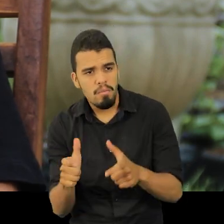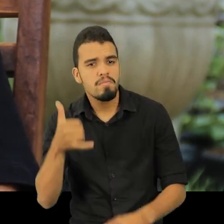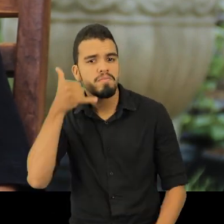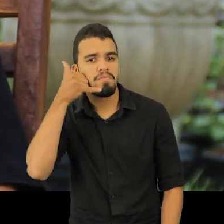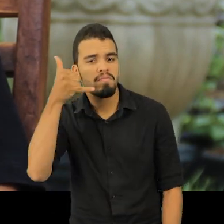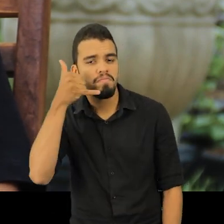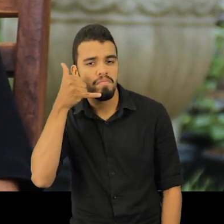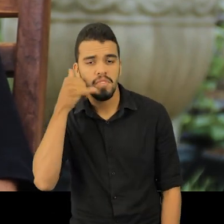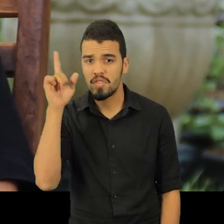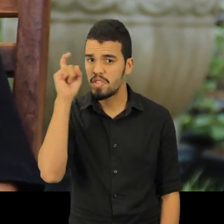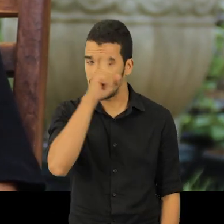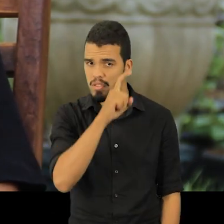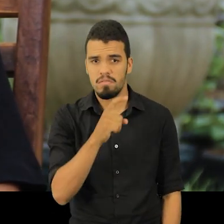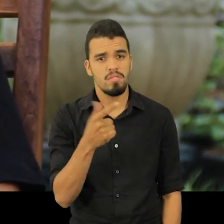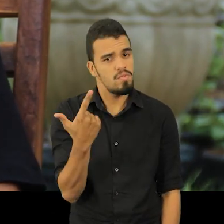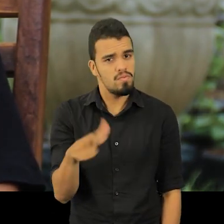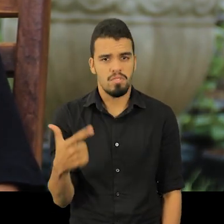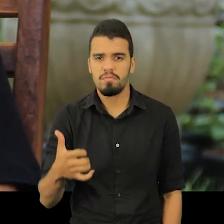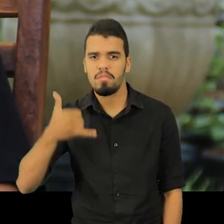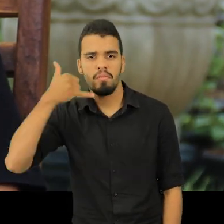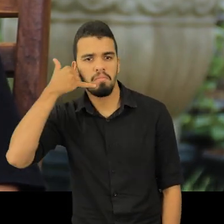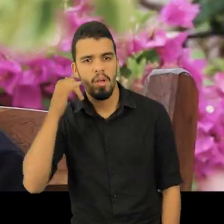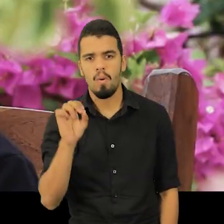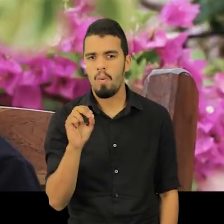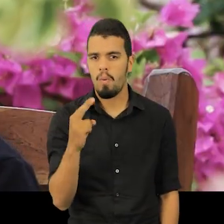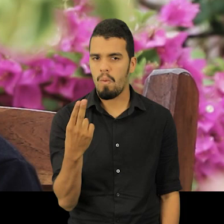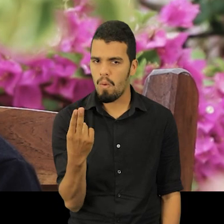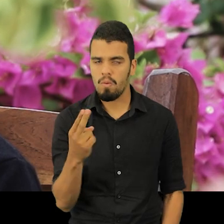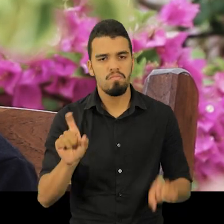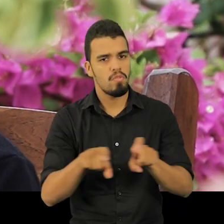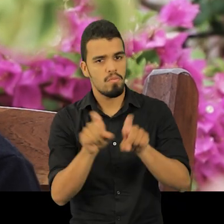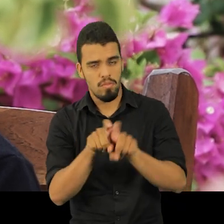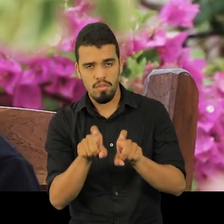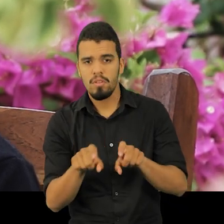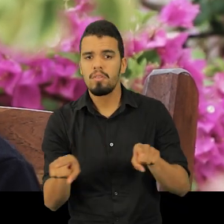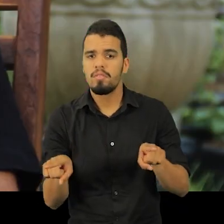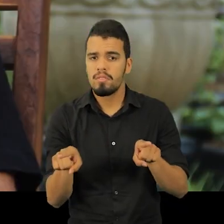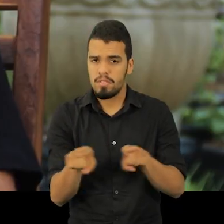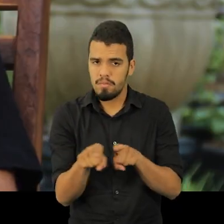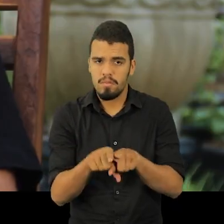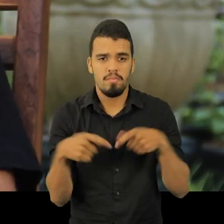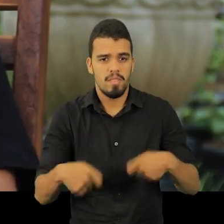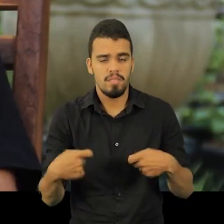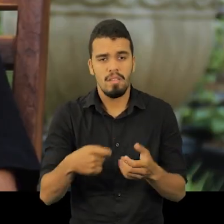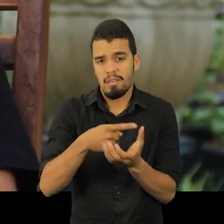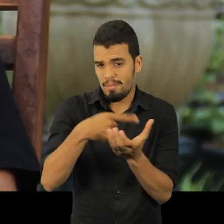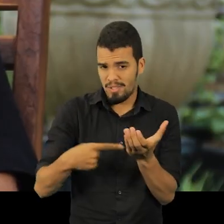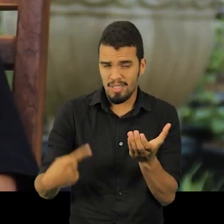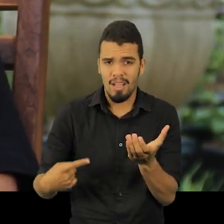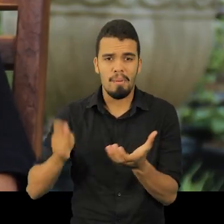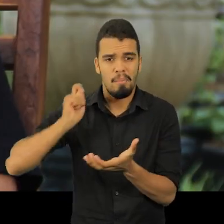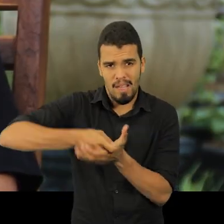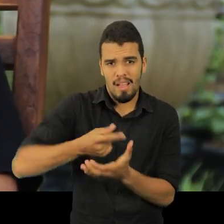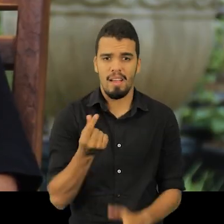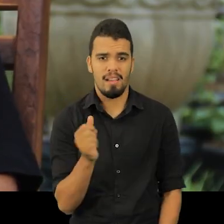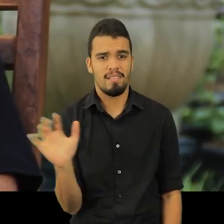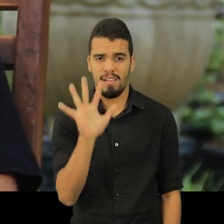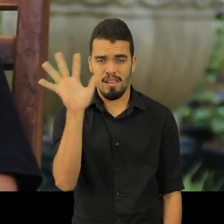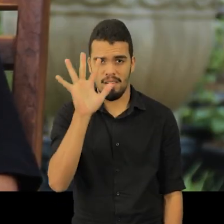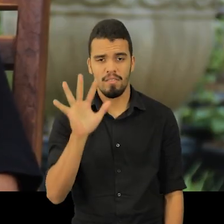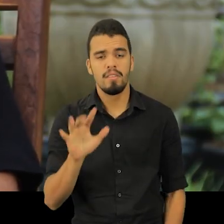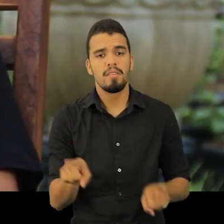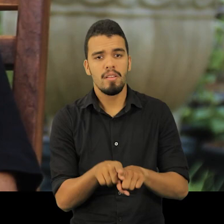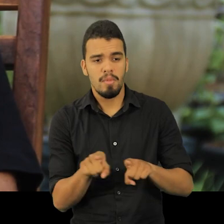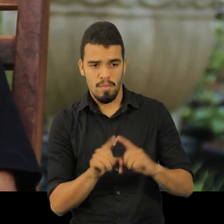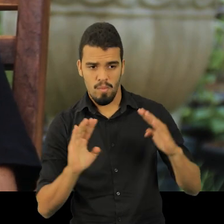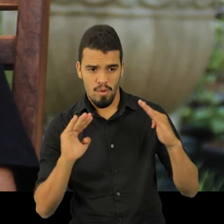ainda acesso a celular, computador. Você tinha que aportilar, era caro. Às vezes, num dos povados que eu morava, que eu